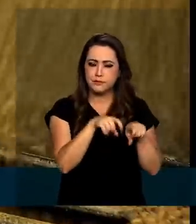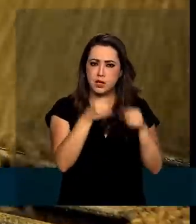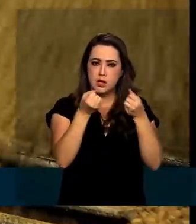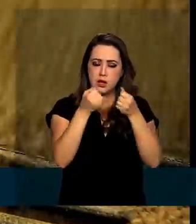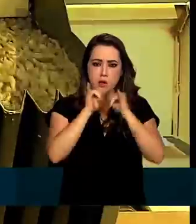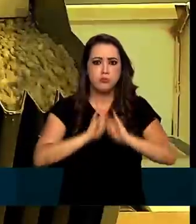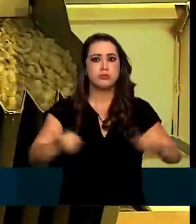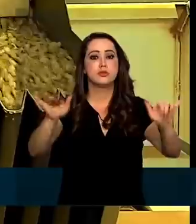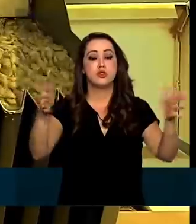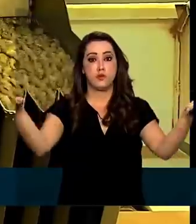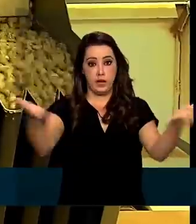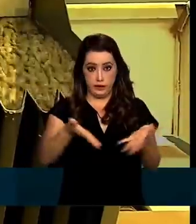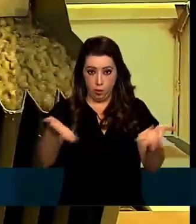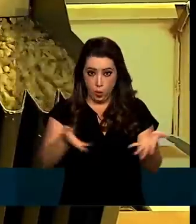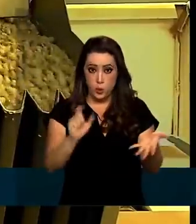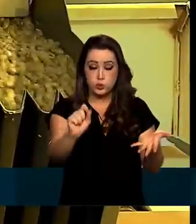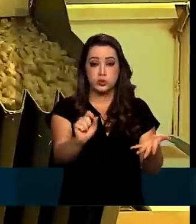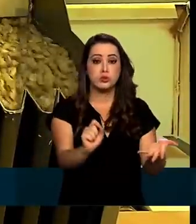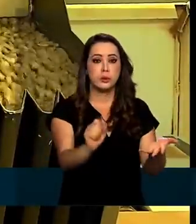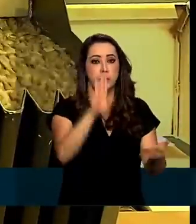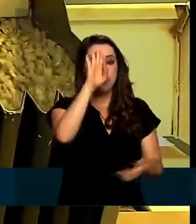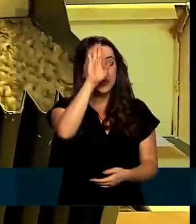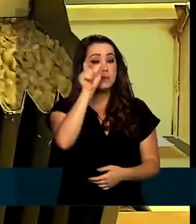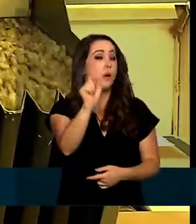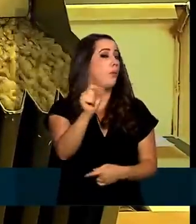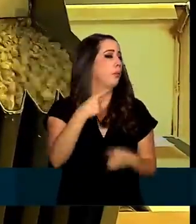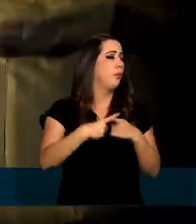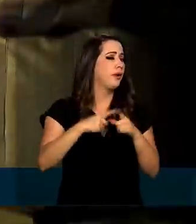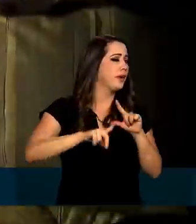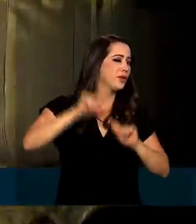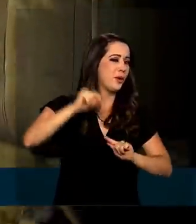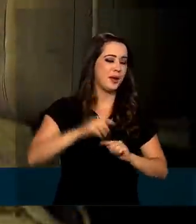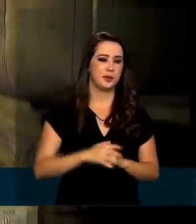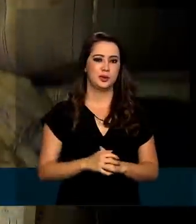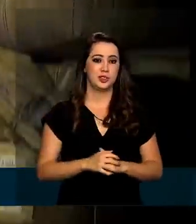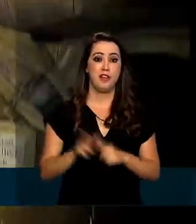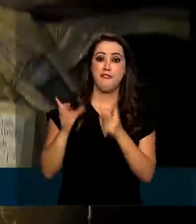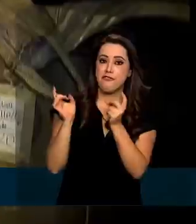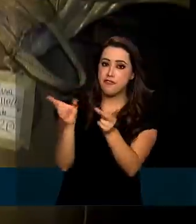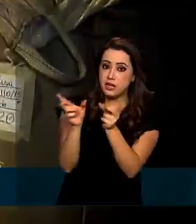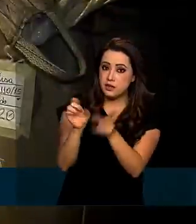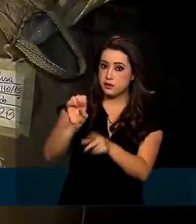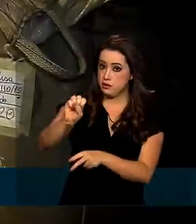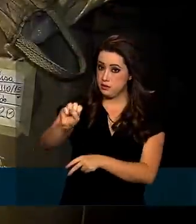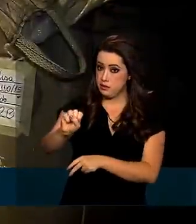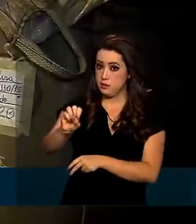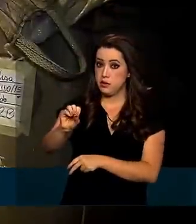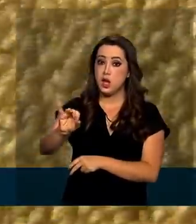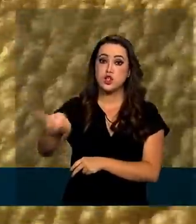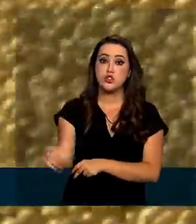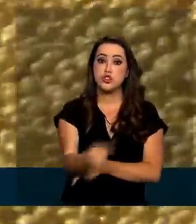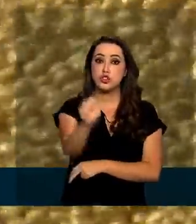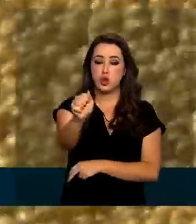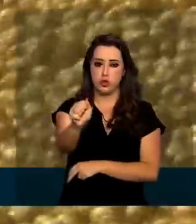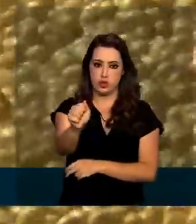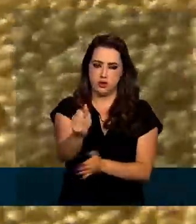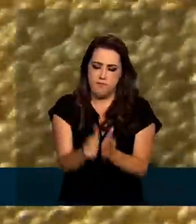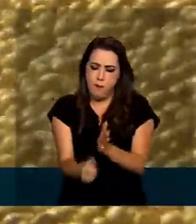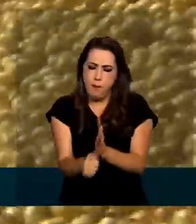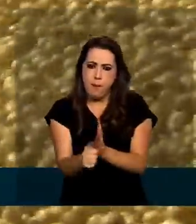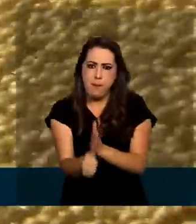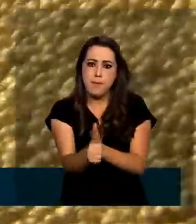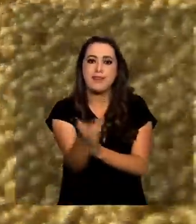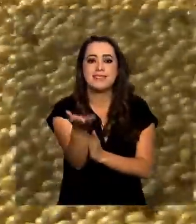hoje, o principal setor responsável por este aumento são as exportações de soja em grãos. A China é o nosso